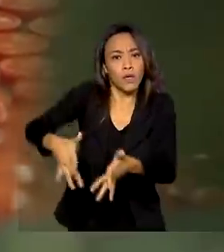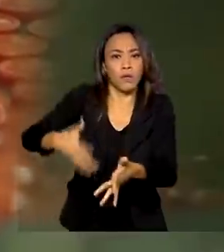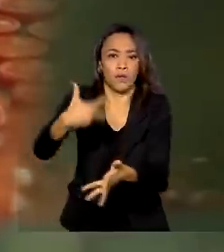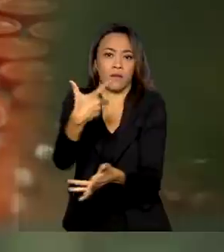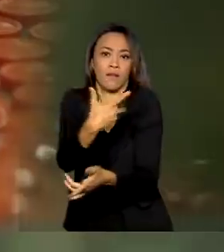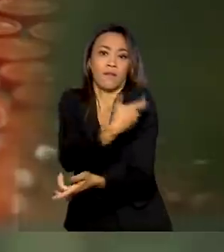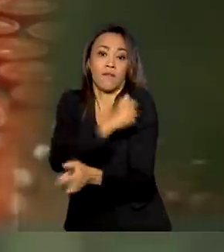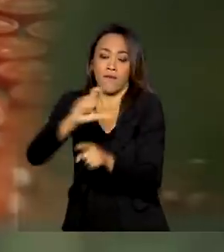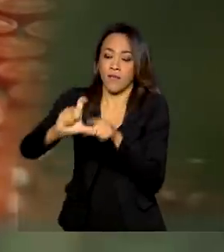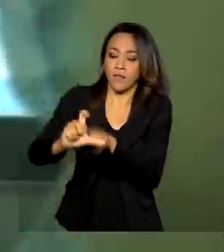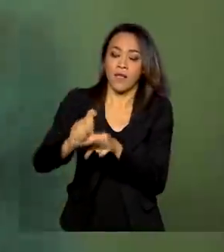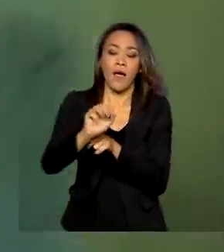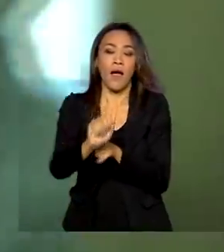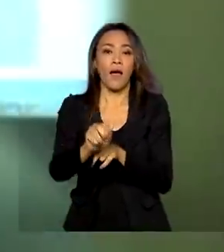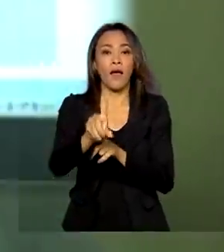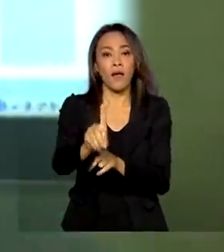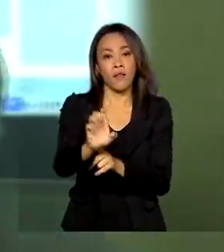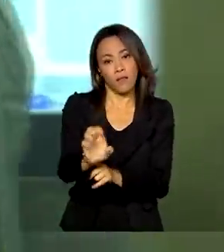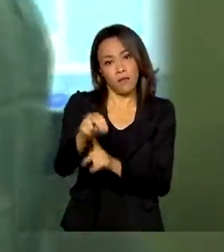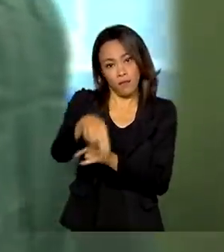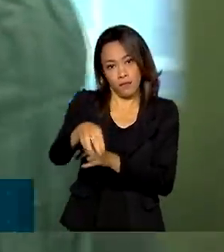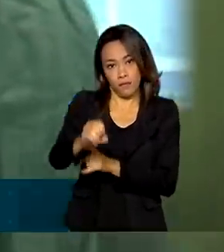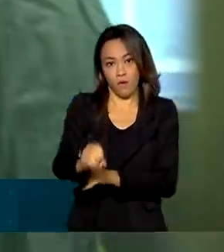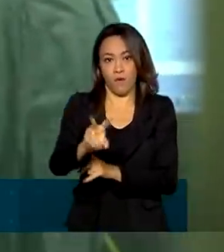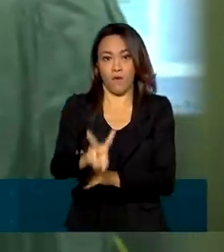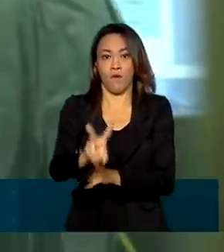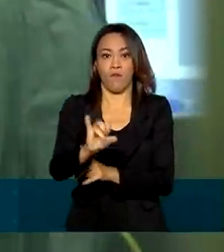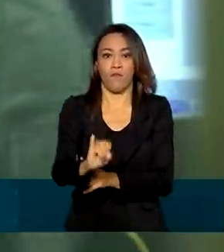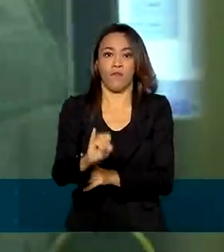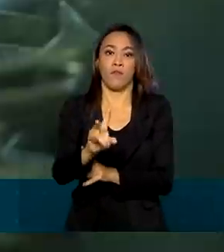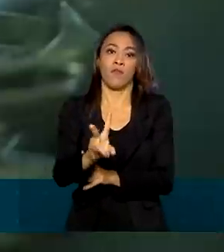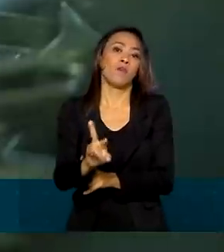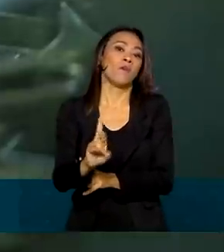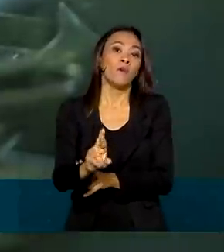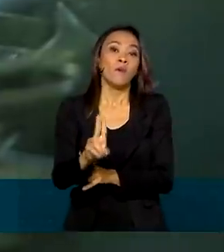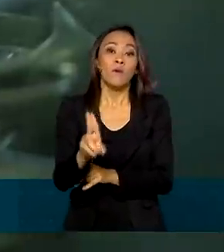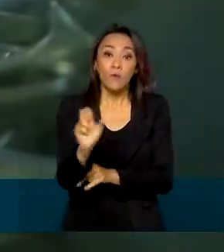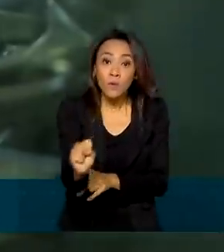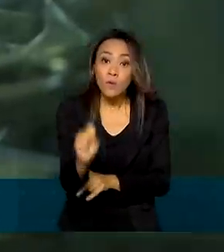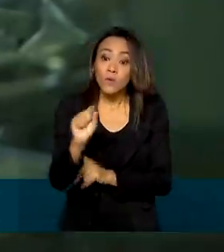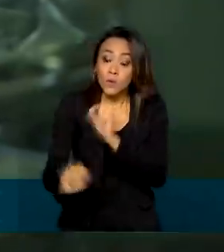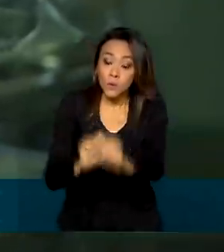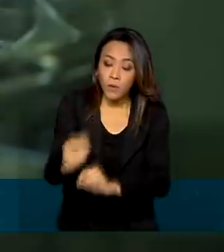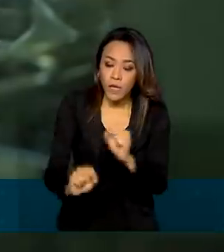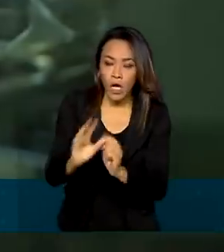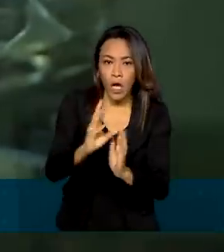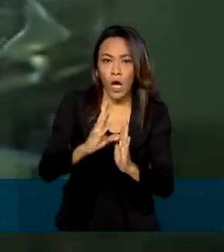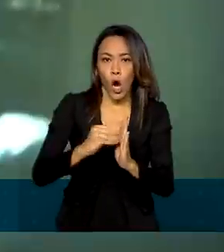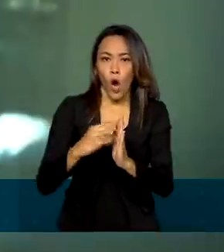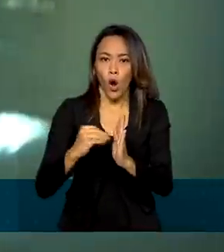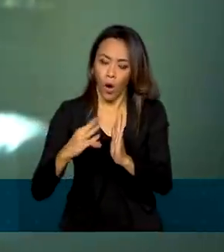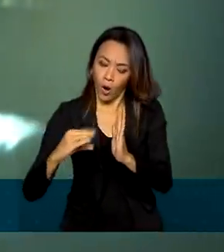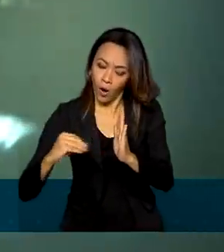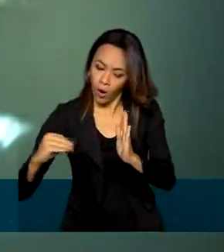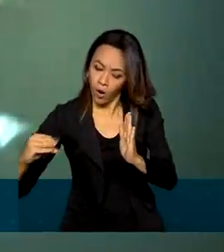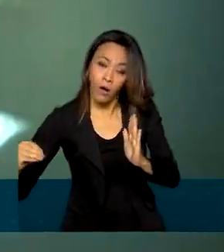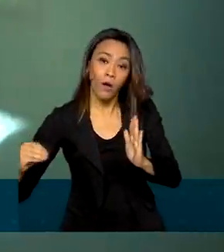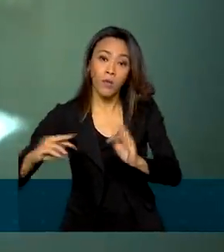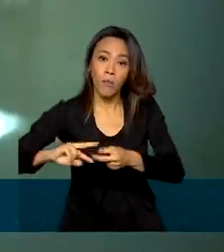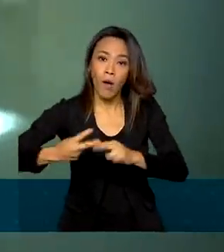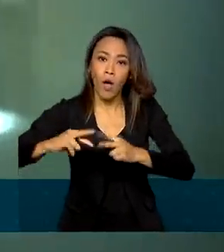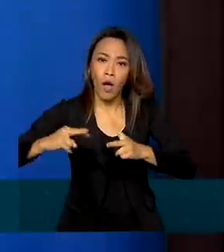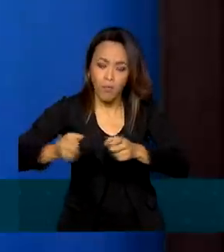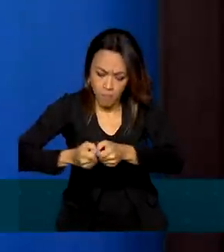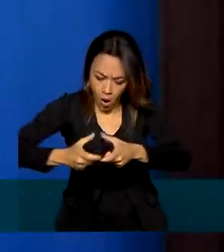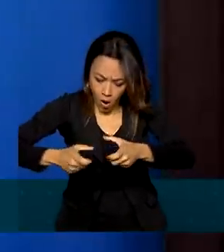ou seja, a capacidade do vetor utilizado na produção da vacina de produzir cópias do seu material genético dentro das